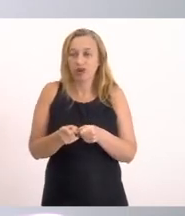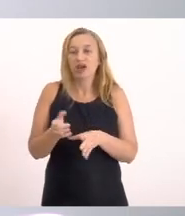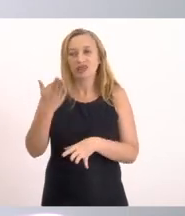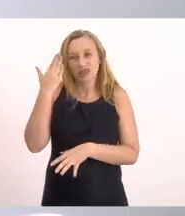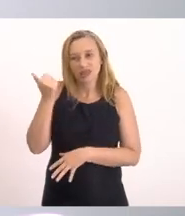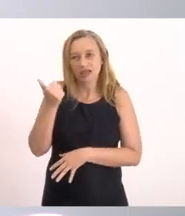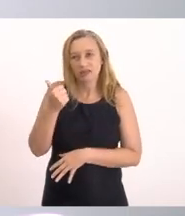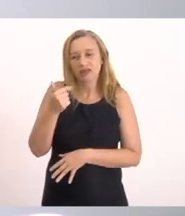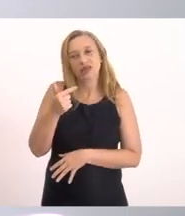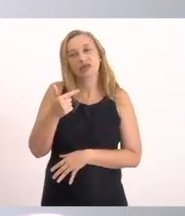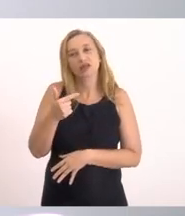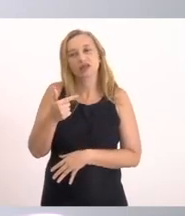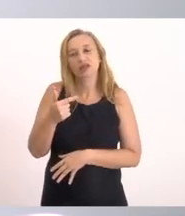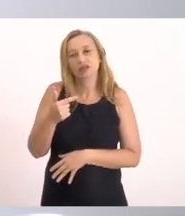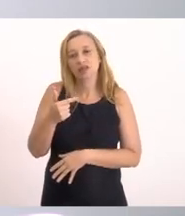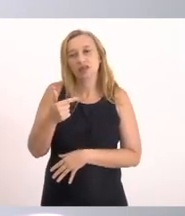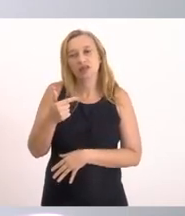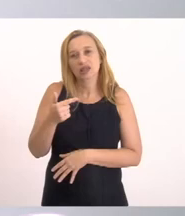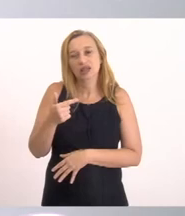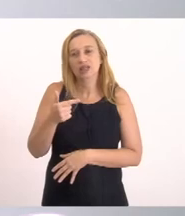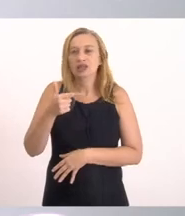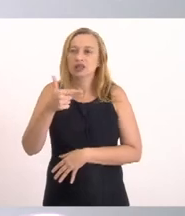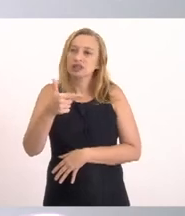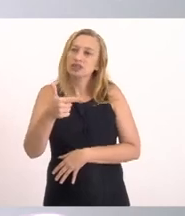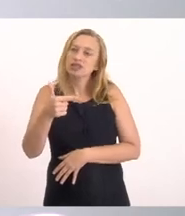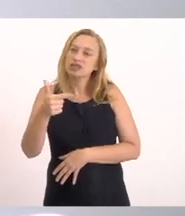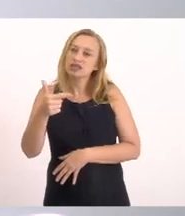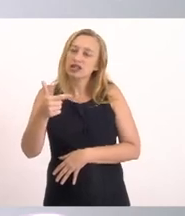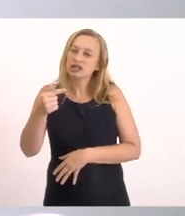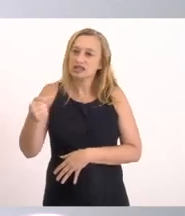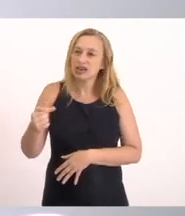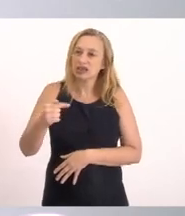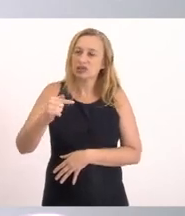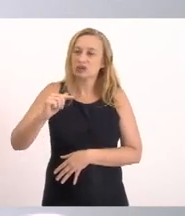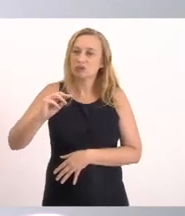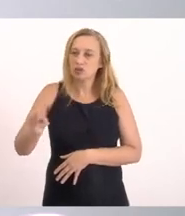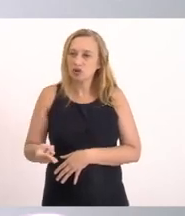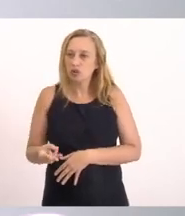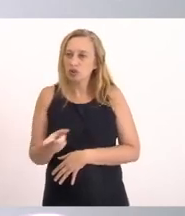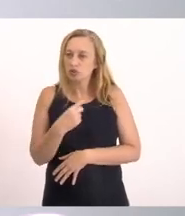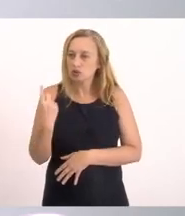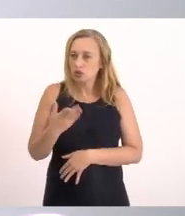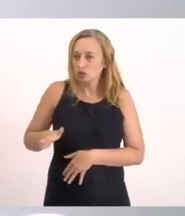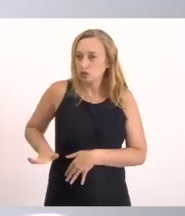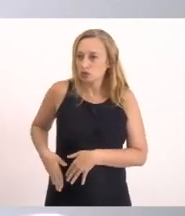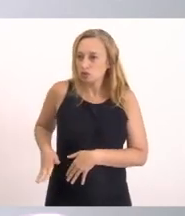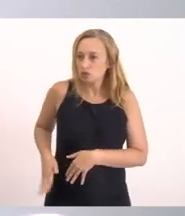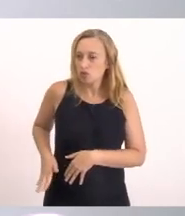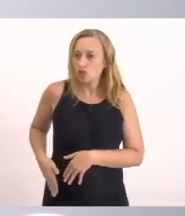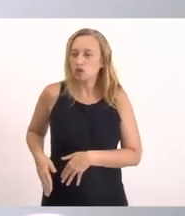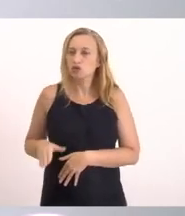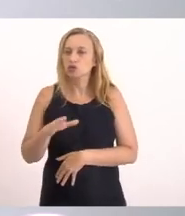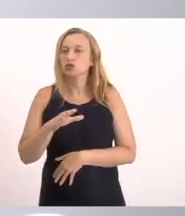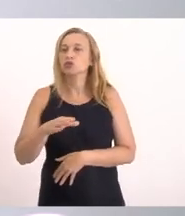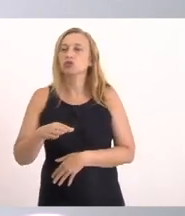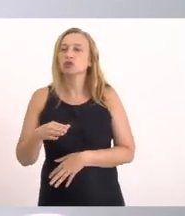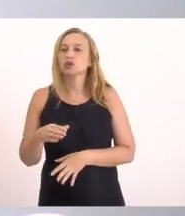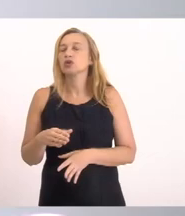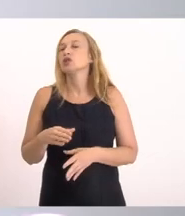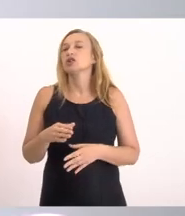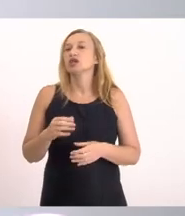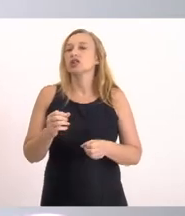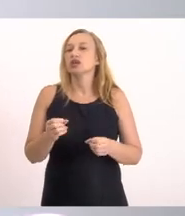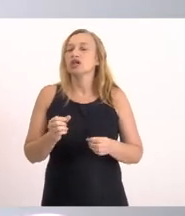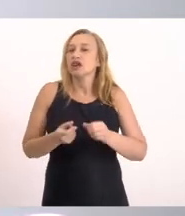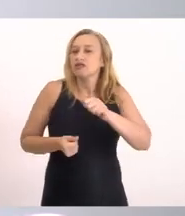Enxugando gelo É, enxugando gelo 17 milhões Do nosso bolso Dos cofres públicos Investido numa obra Que